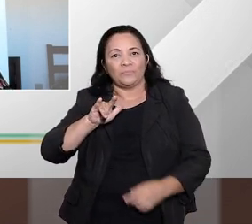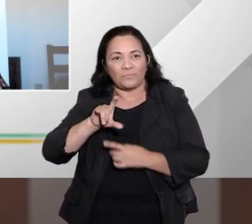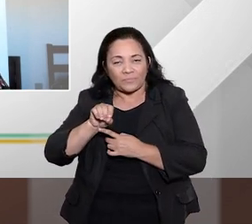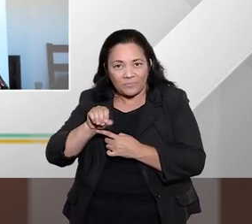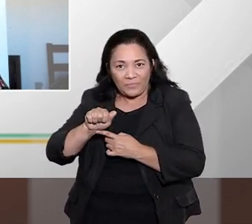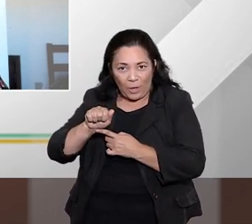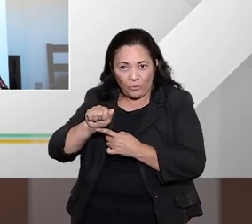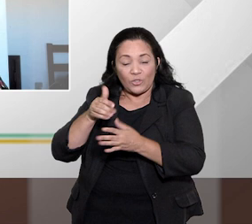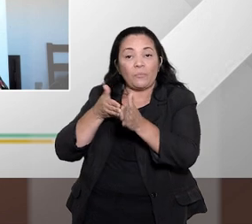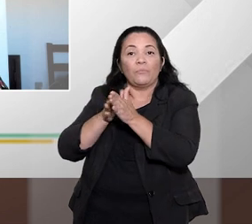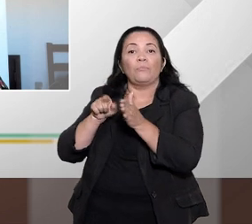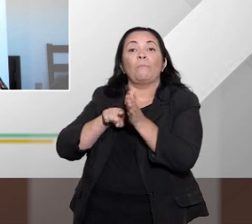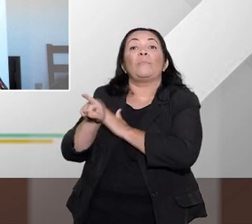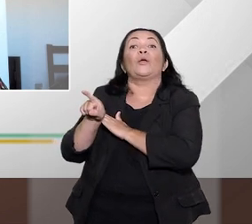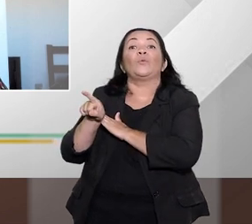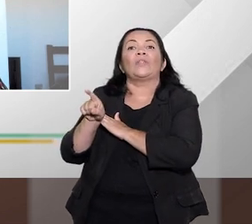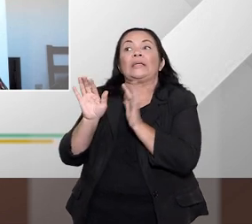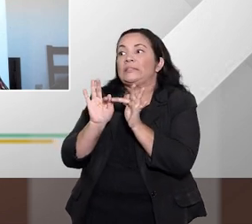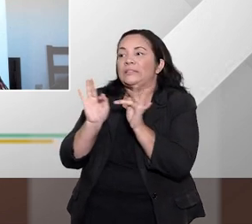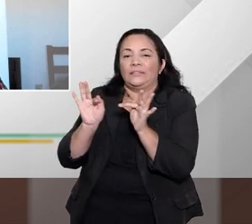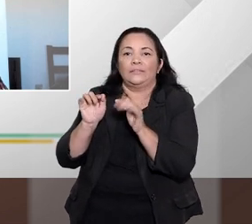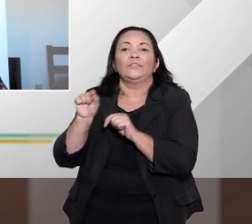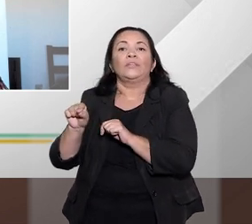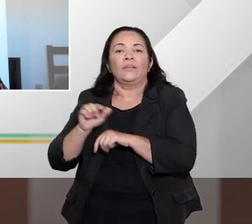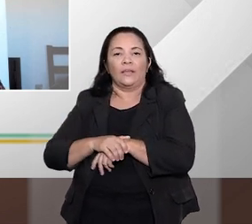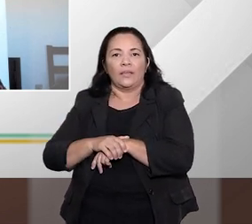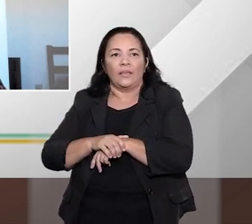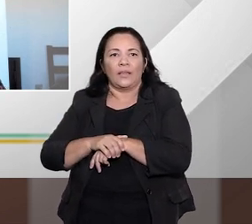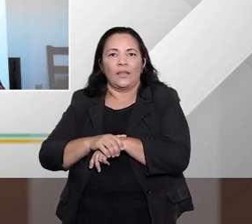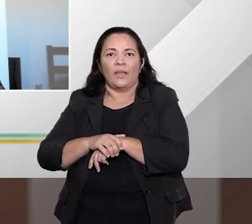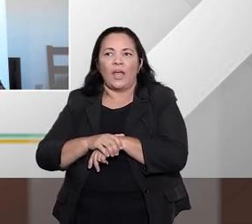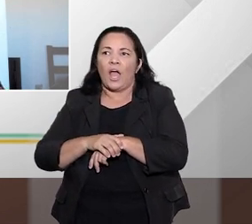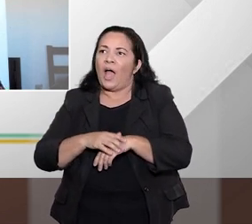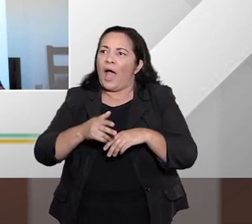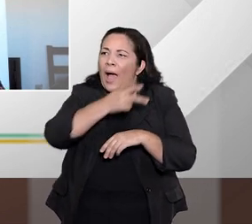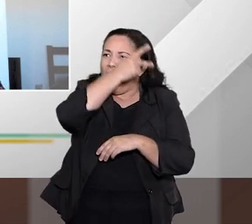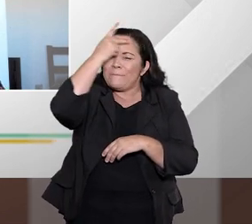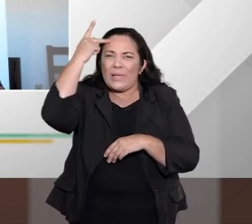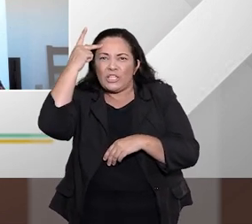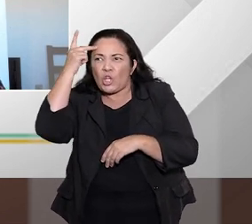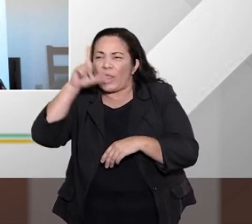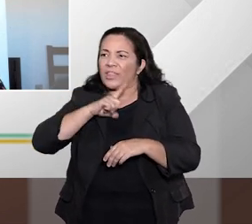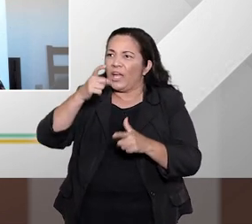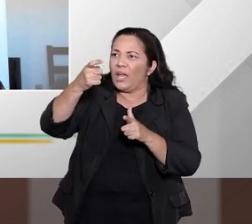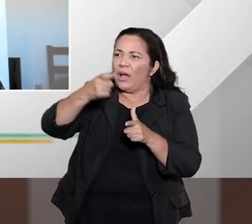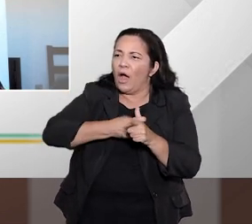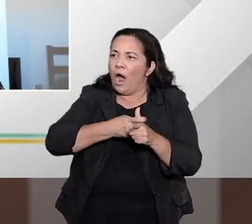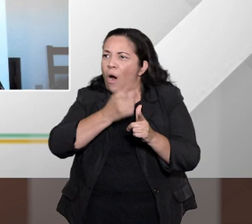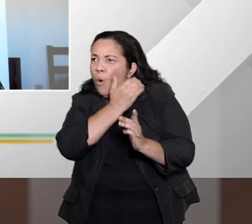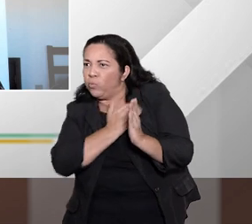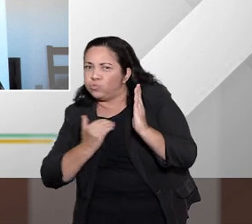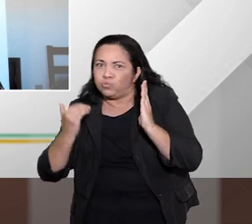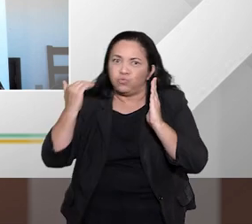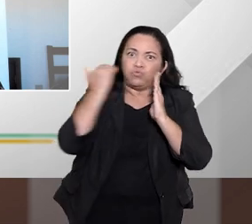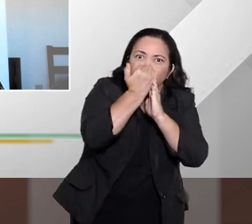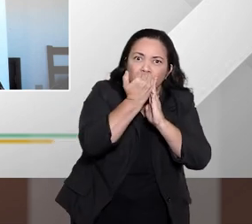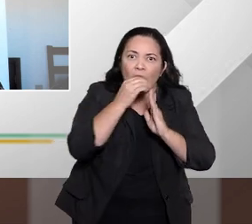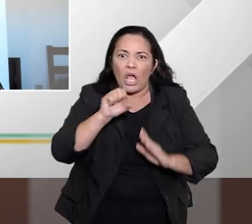pergunta bem principiológica aí, professora. Afinal, quando é que uma pessoa é considerada de fato